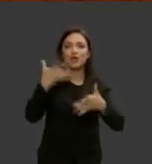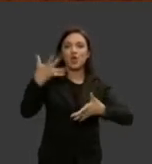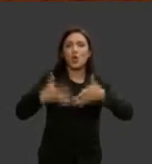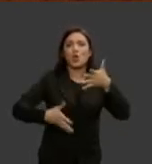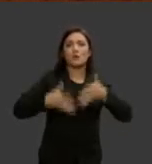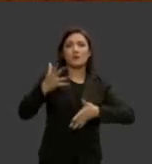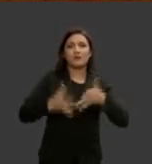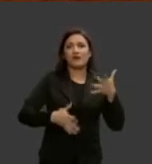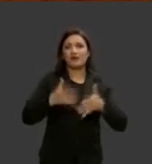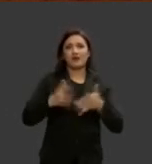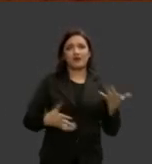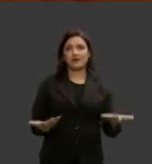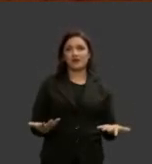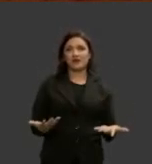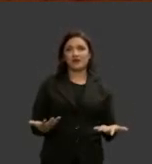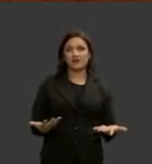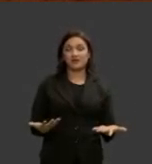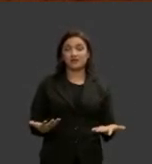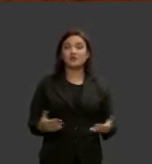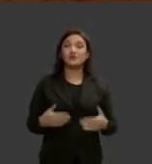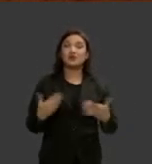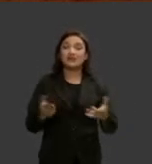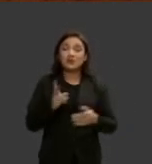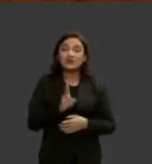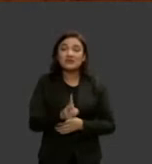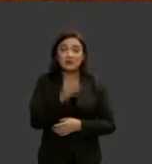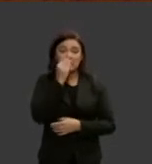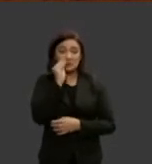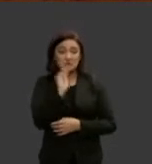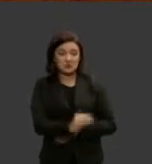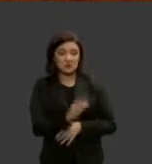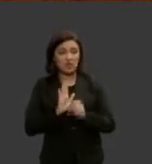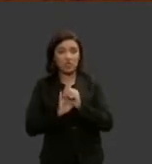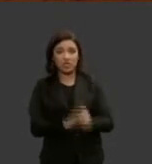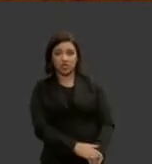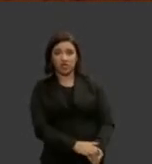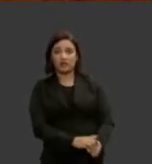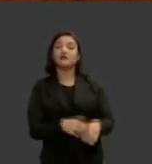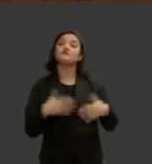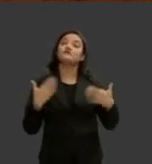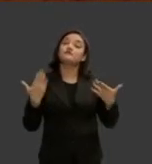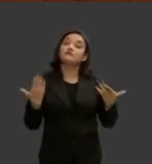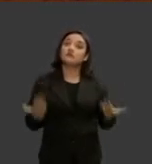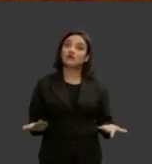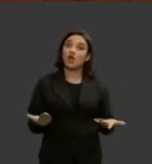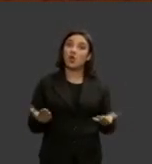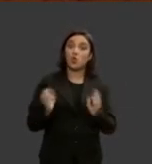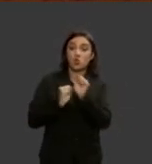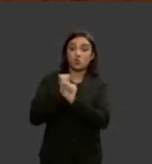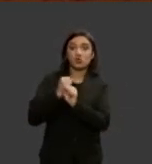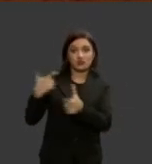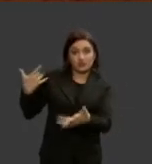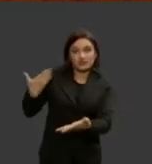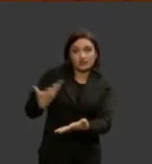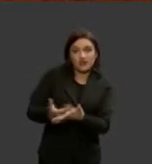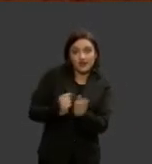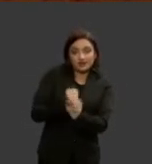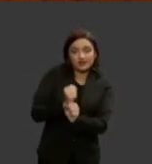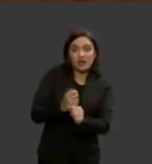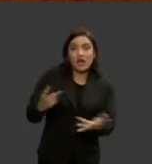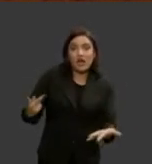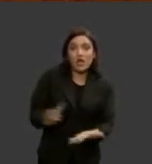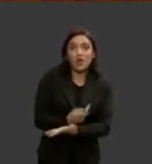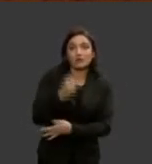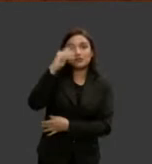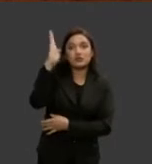é visto frequentemente com desprezo ou menosprezo a propósito nos últimos anos o país vive